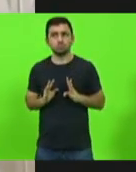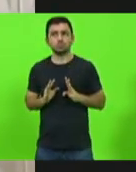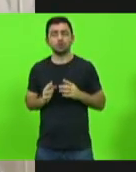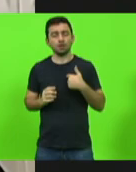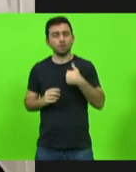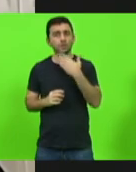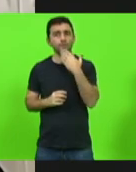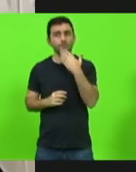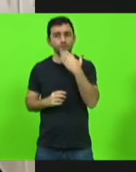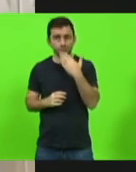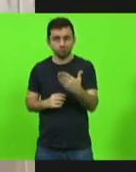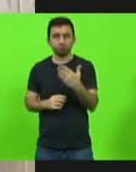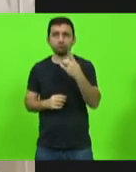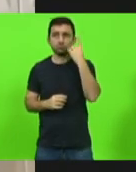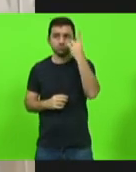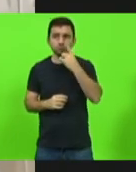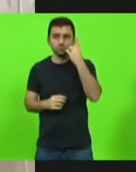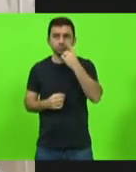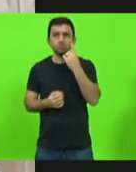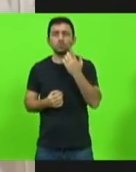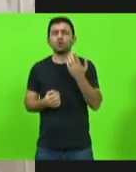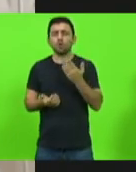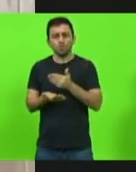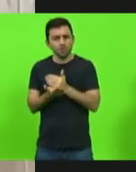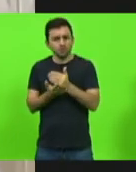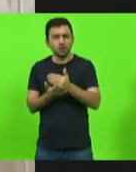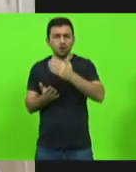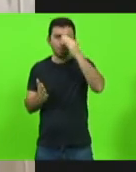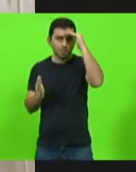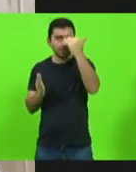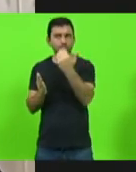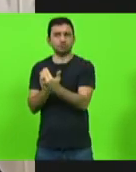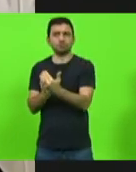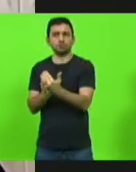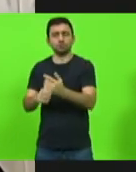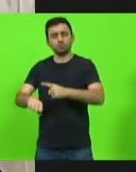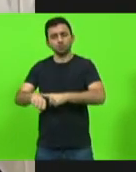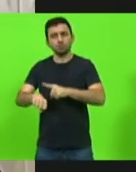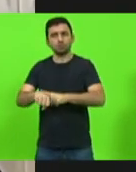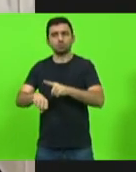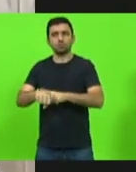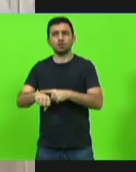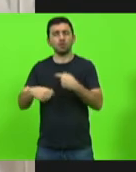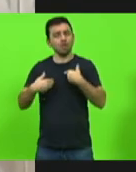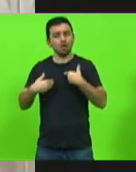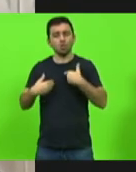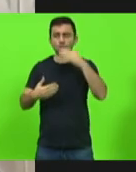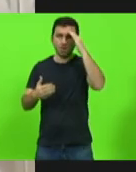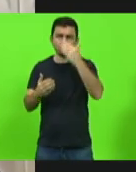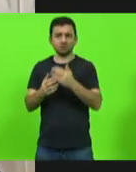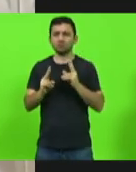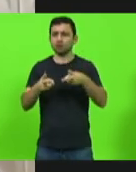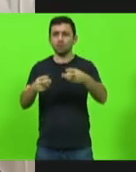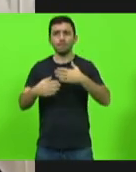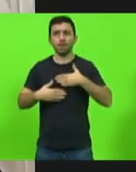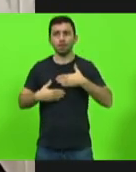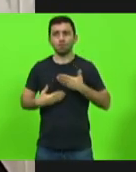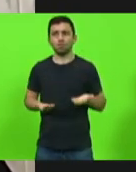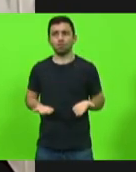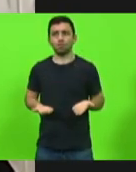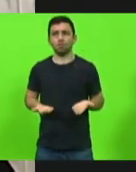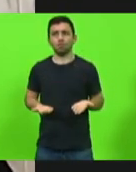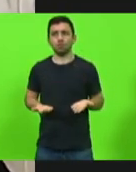de um deputado que começa a cumprir prazo porque eu cumpro os meus, eu cumpro os meus e não vou mais